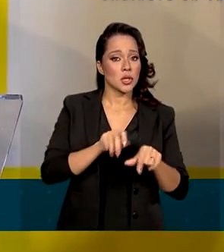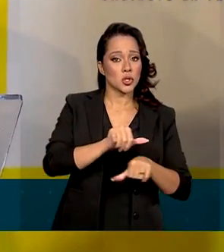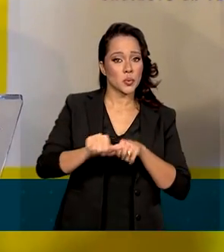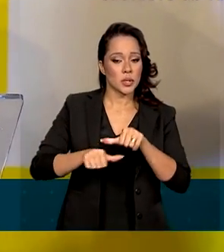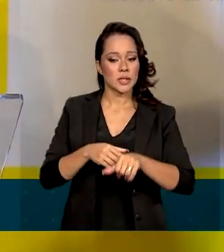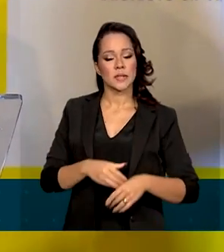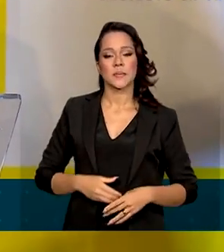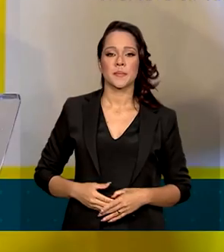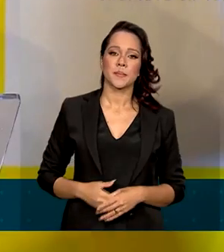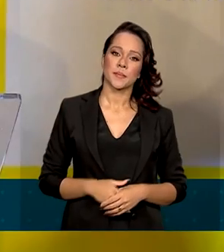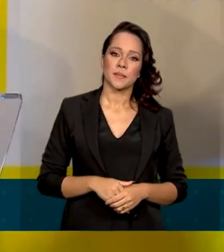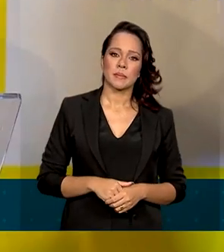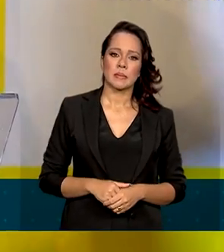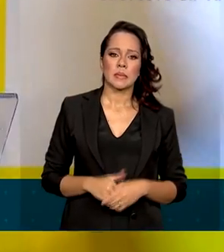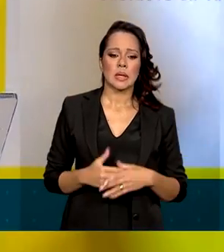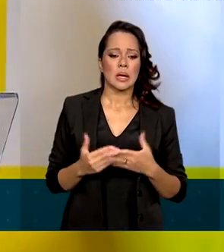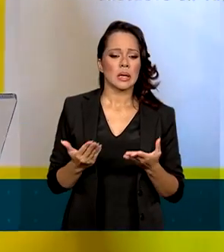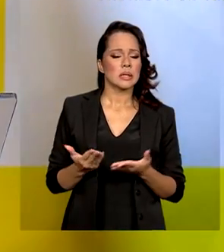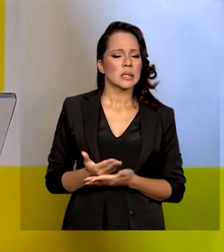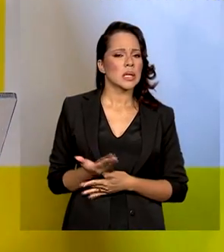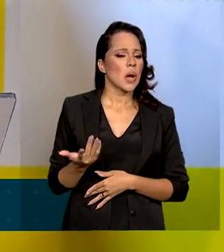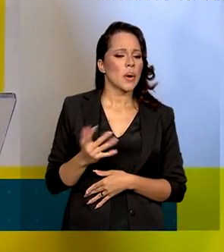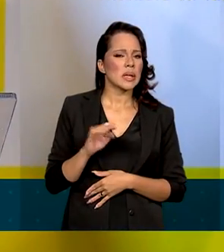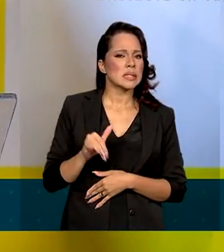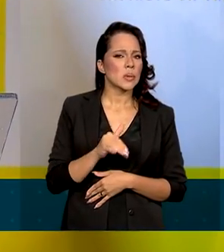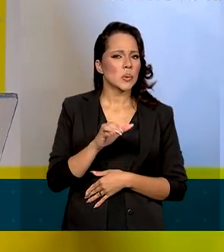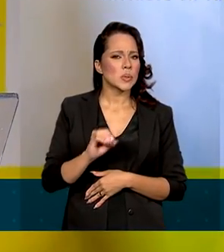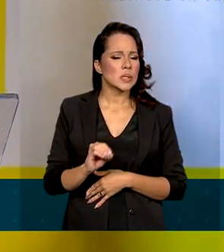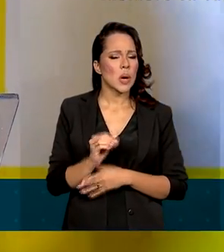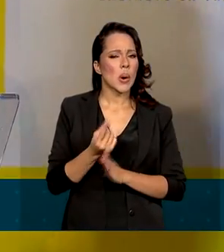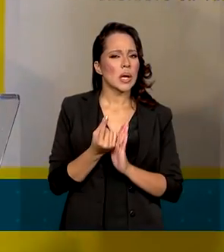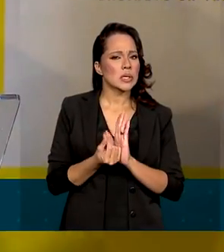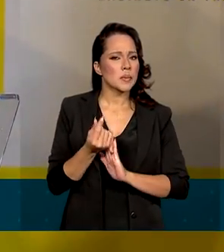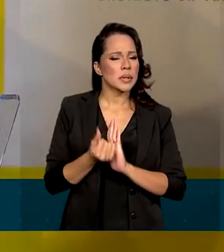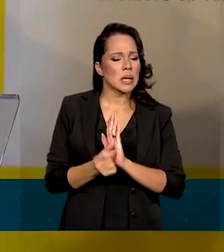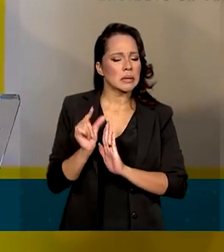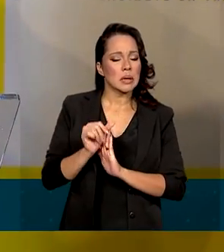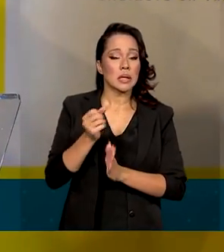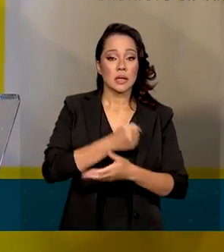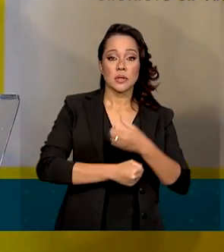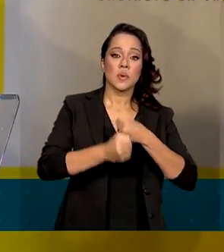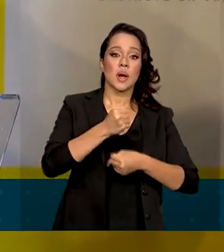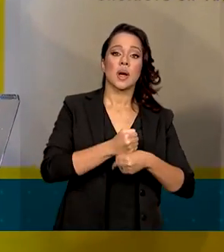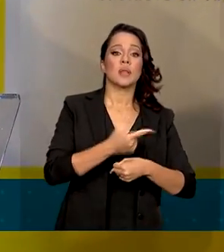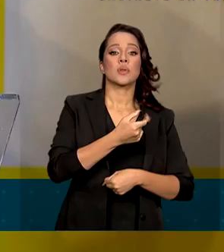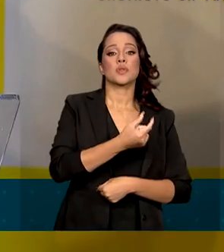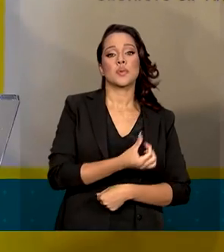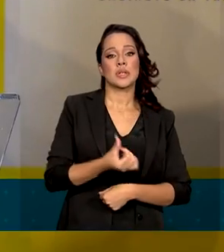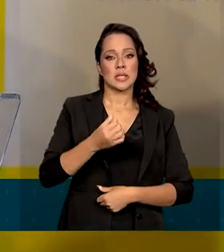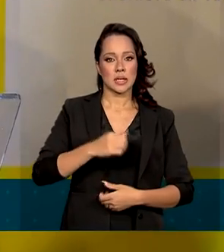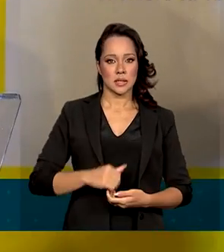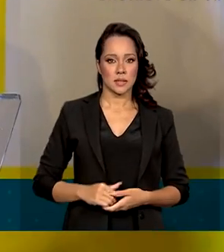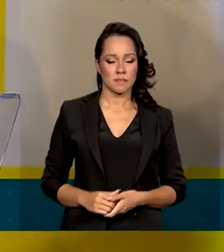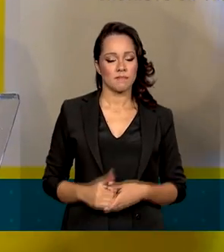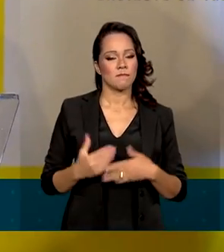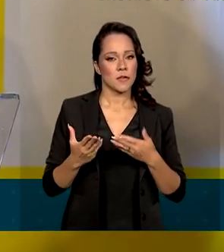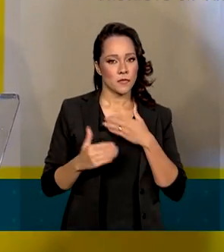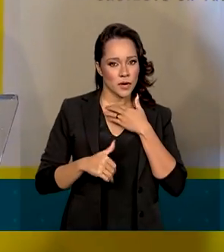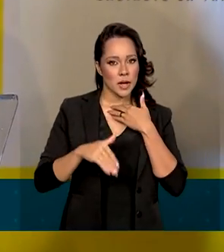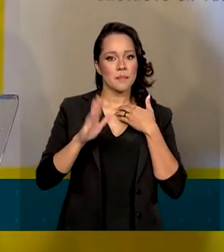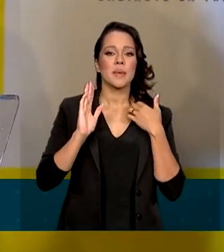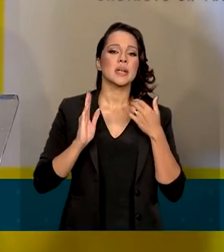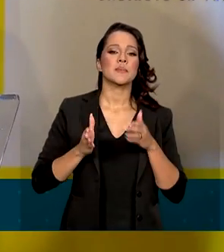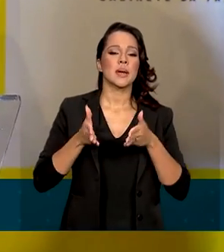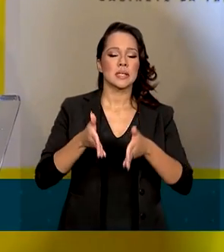transição. A menor execução orçamentária desde 2006 foi a mais